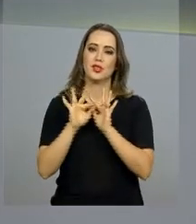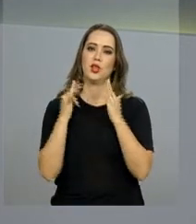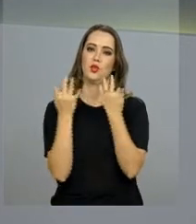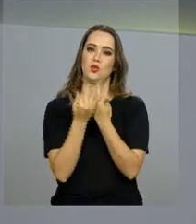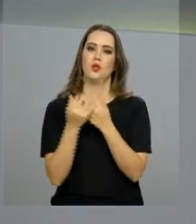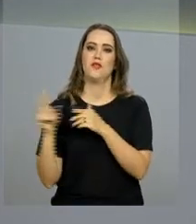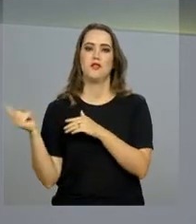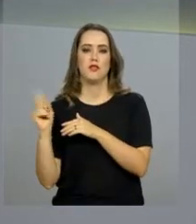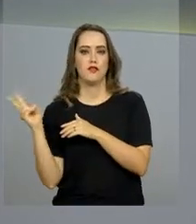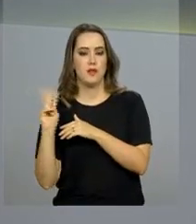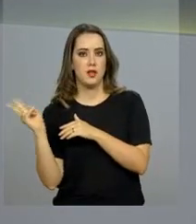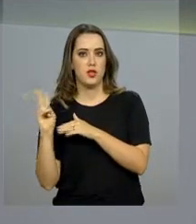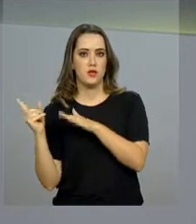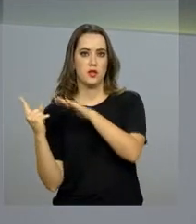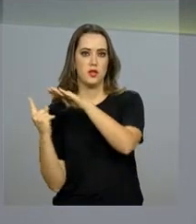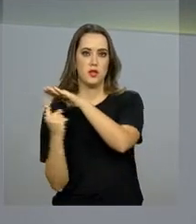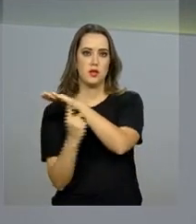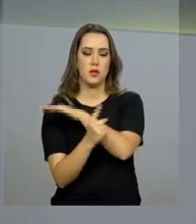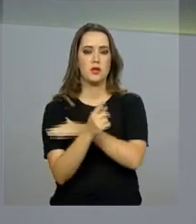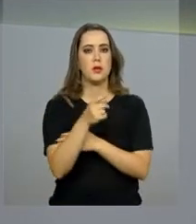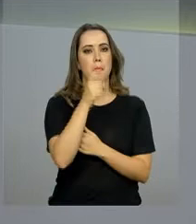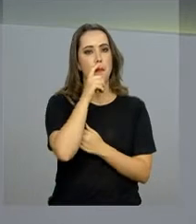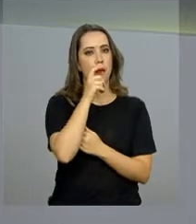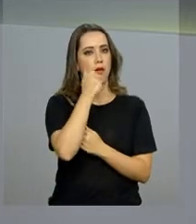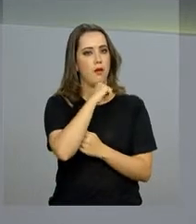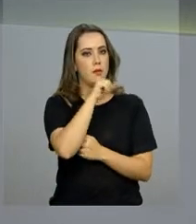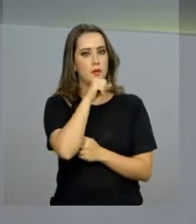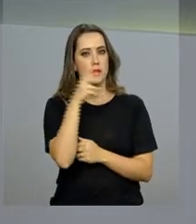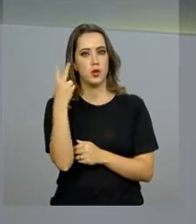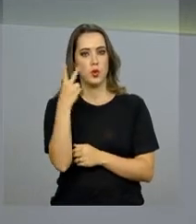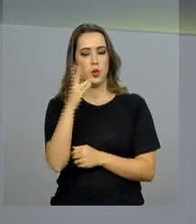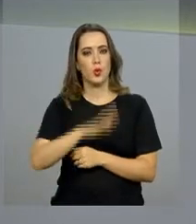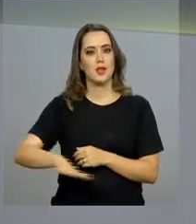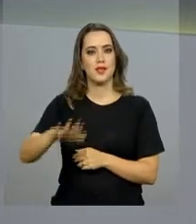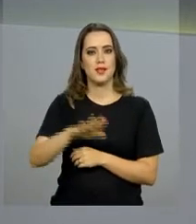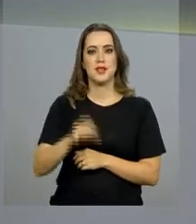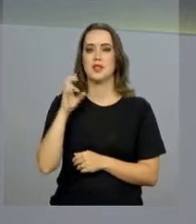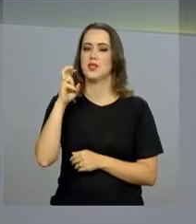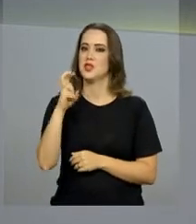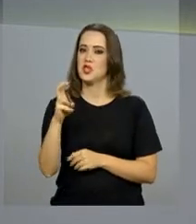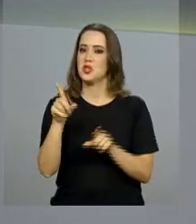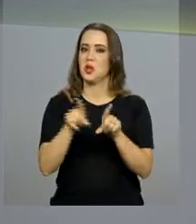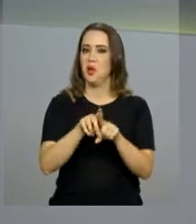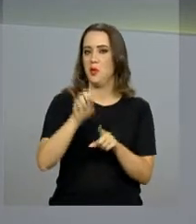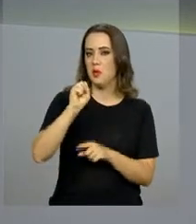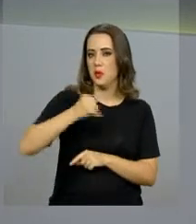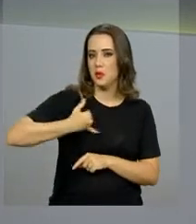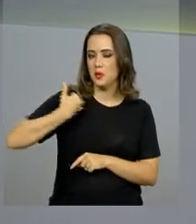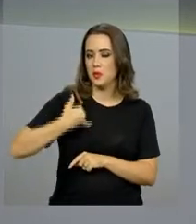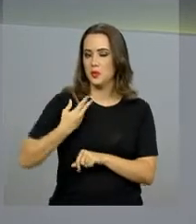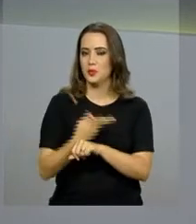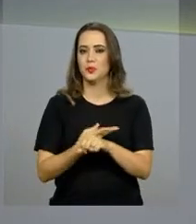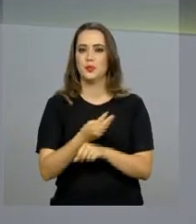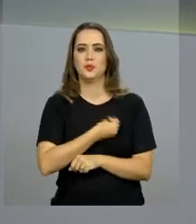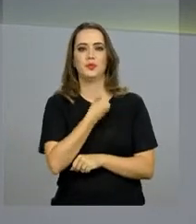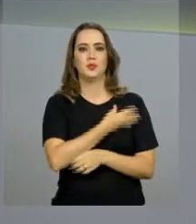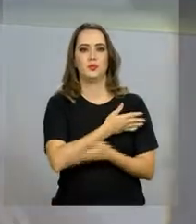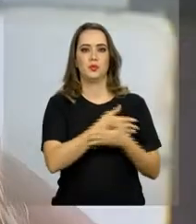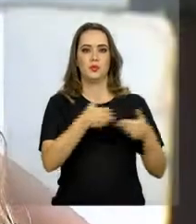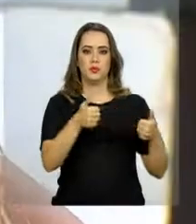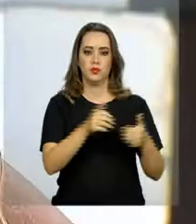imigrantes venezuelanos. São os pais e duas crianças de 5 e 8 anos que vieram em busca de uma vida melhor.